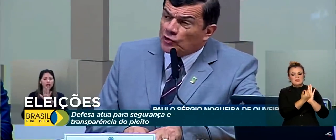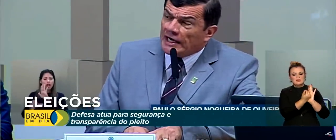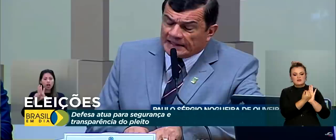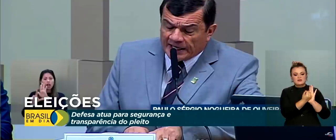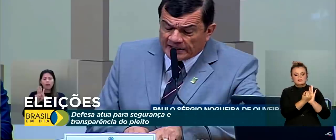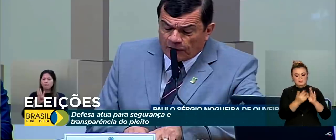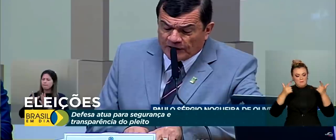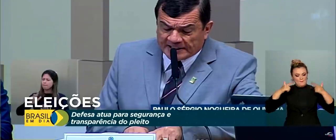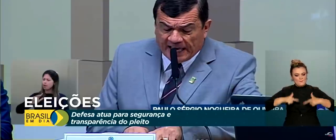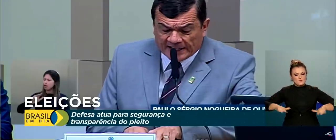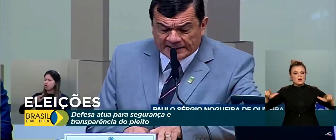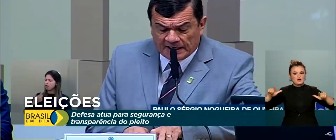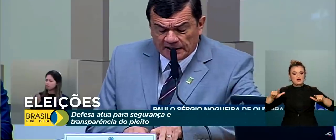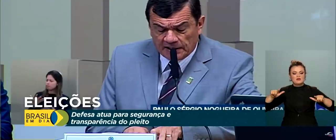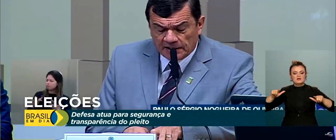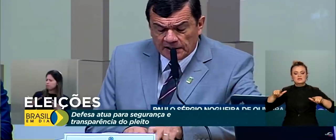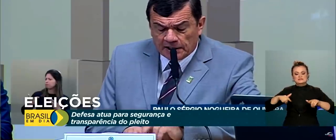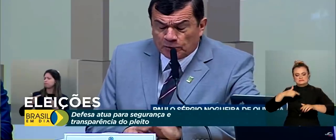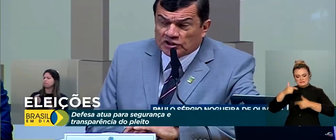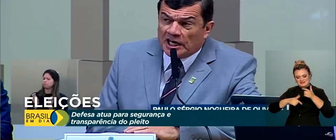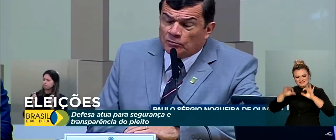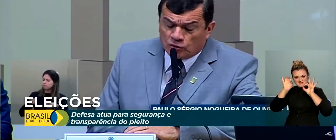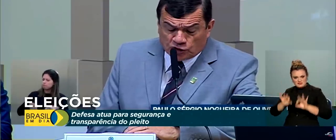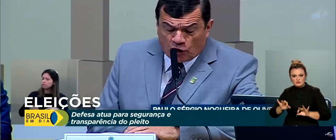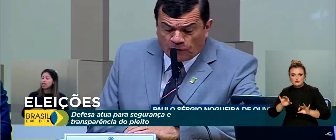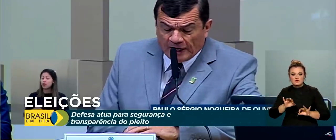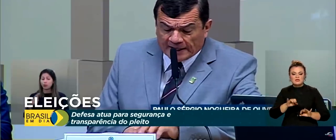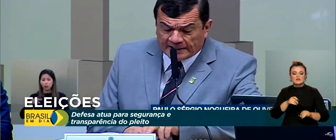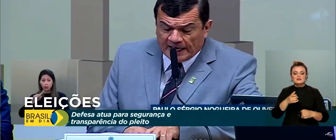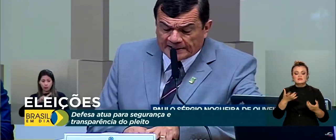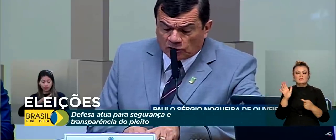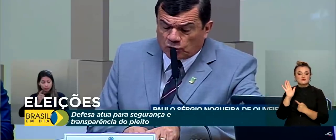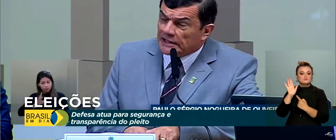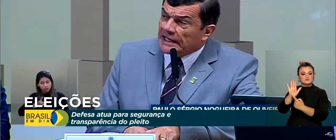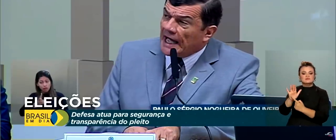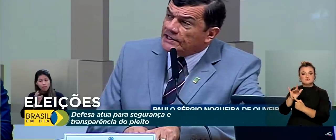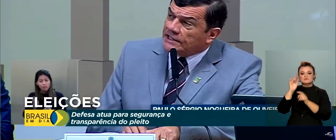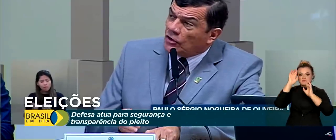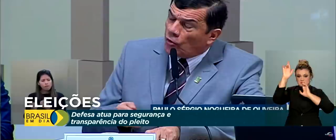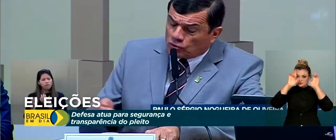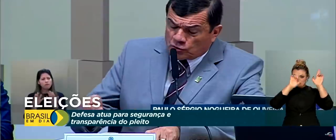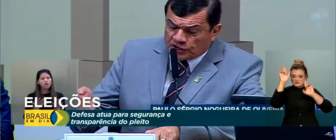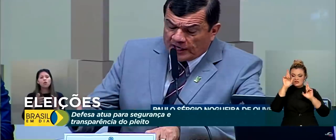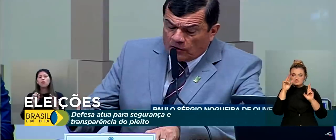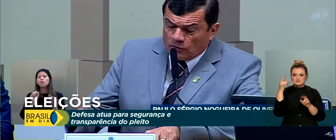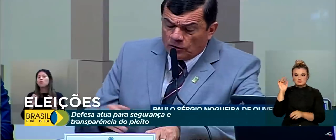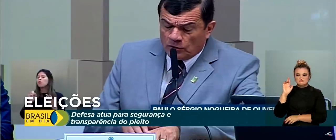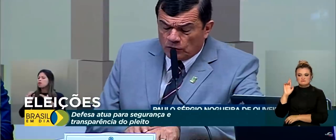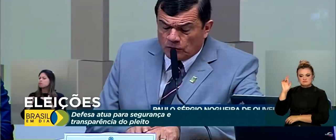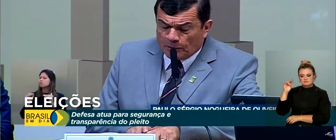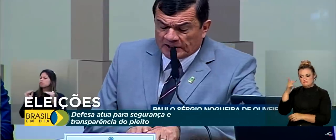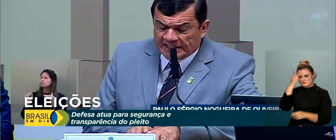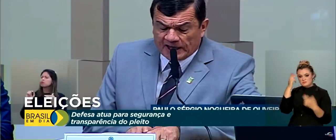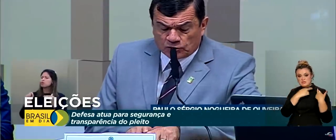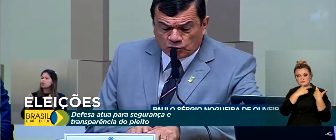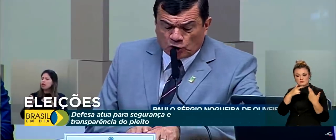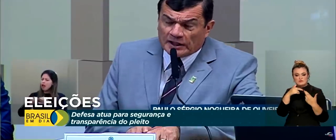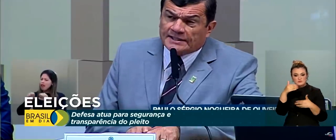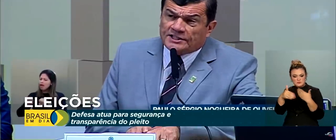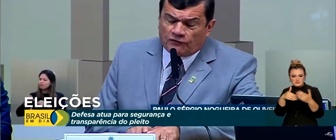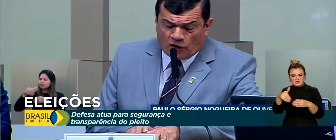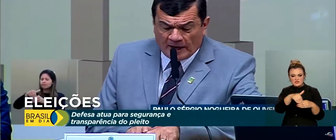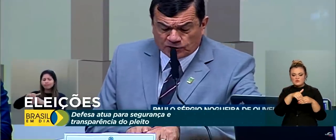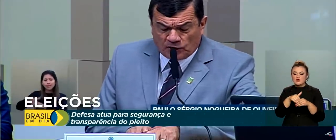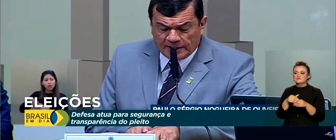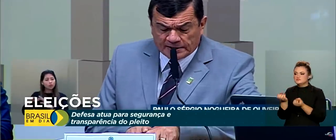impessoalidade e da eficiência. E buscamos oferecer às autoridades que conduzirão o processo todas